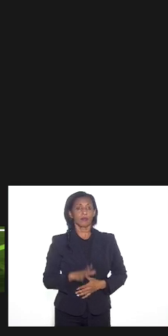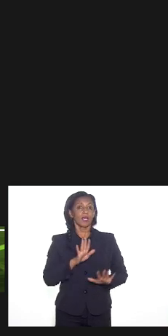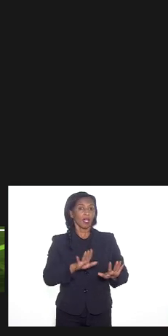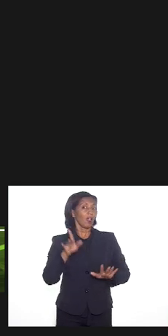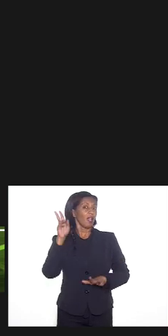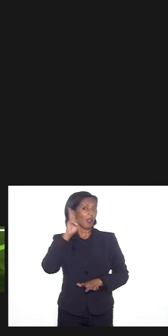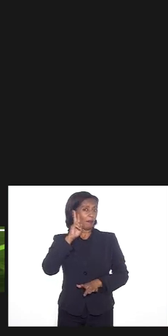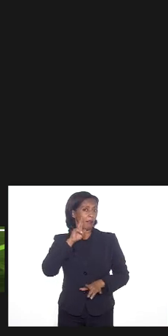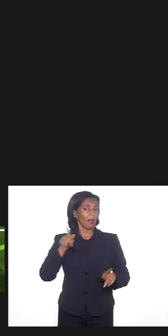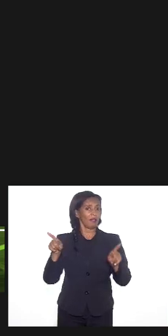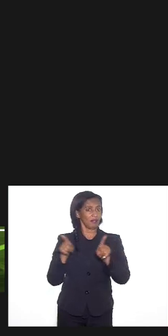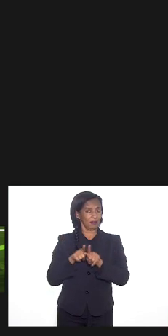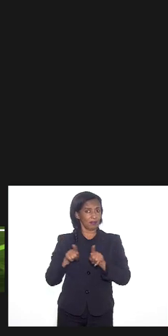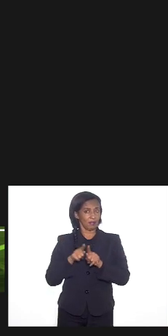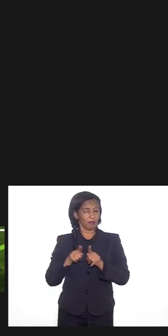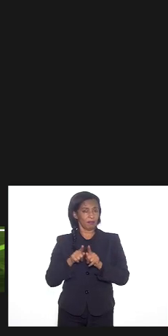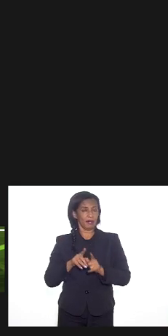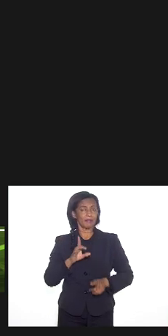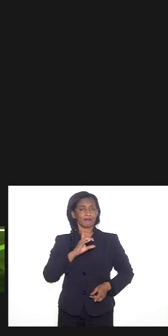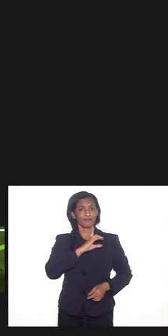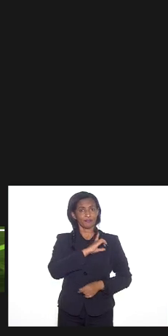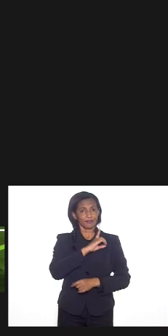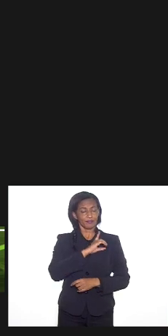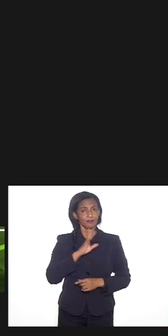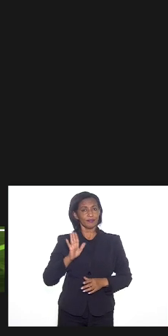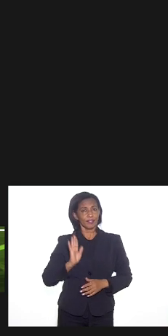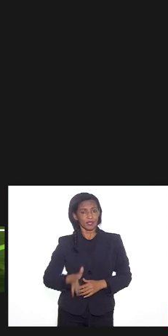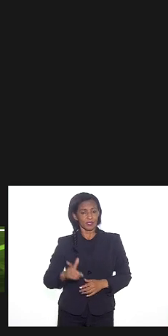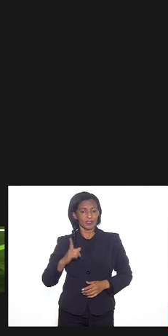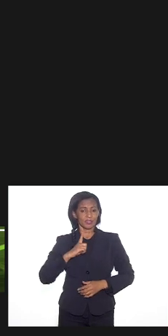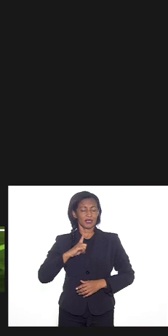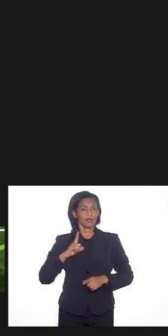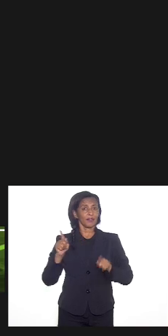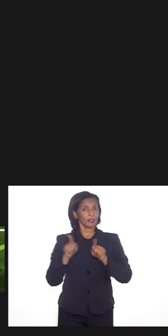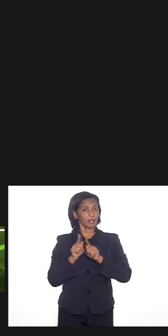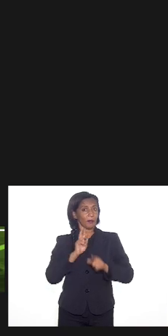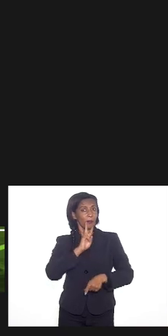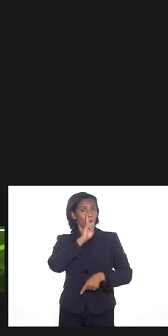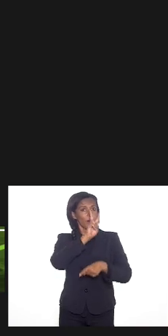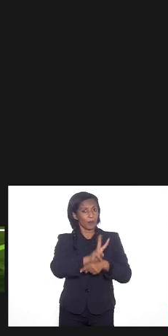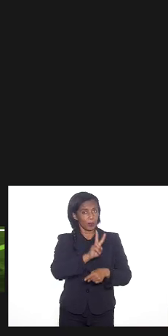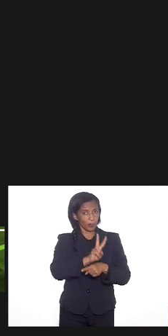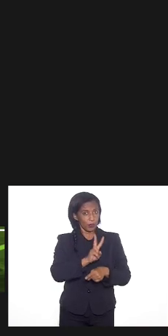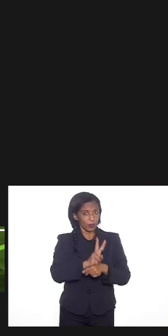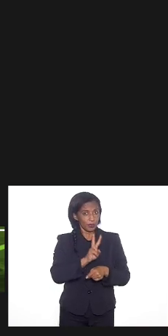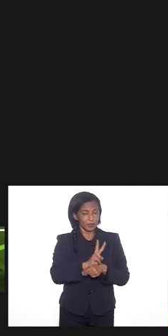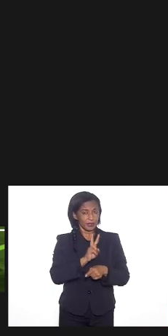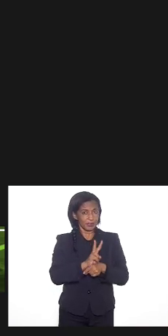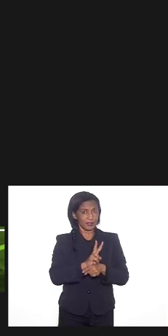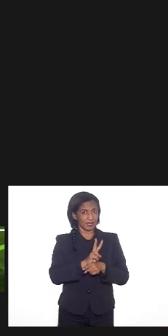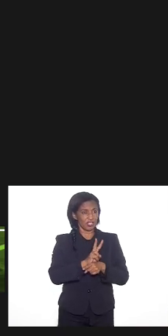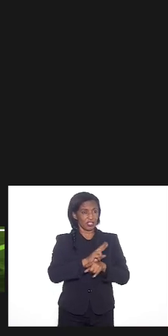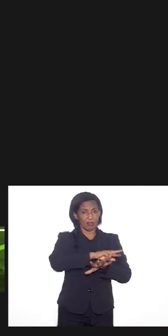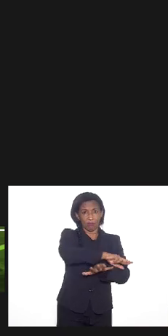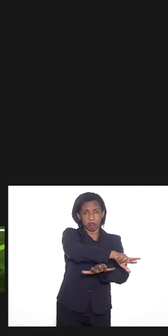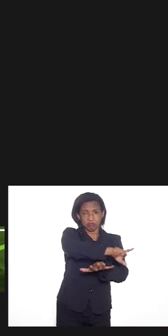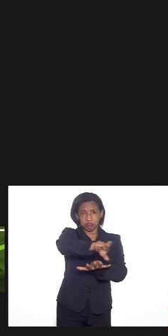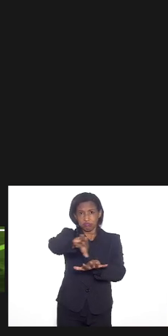aqui também que a Decrade ela já teve que inclusive proteger a liberdade de fé de luciferianos